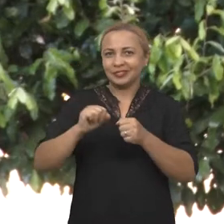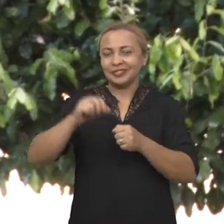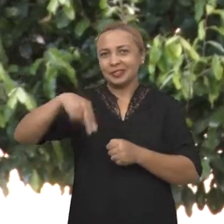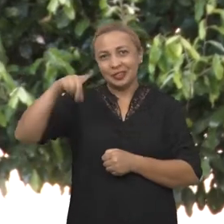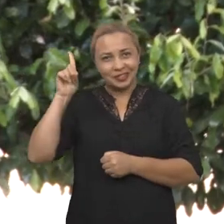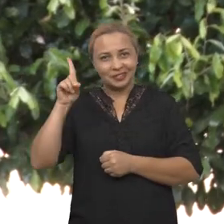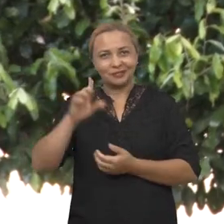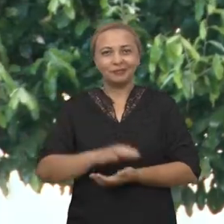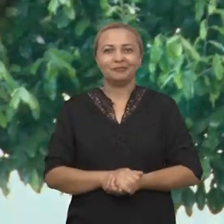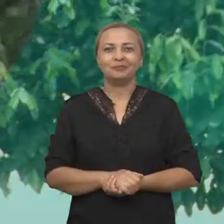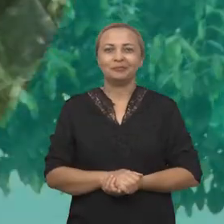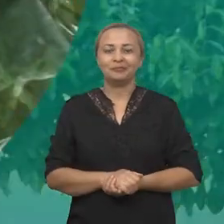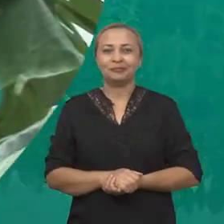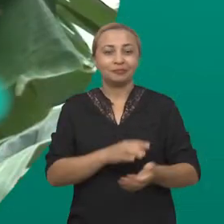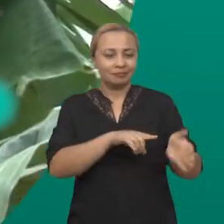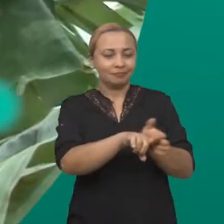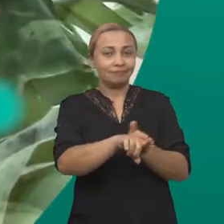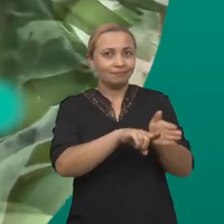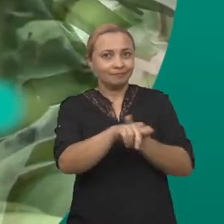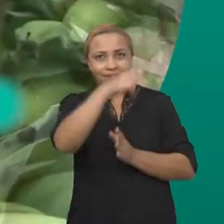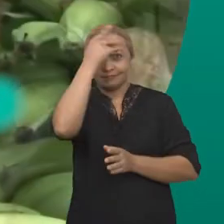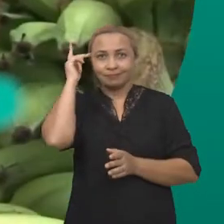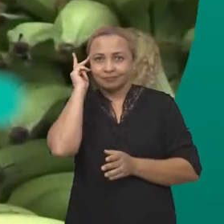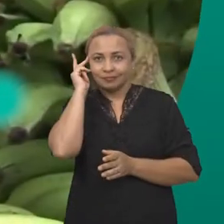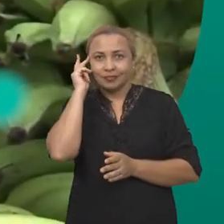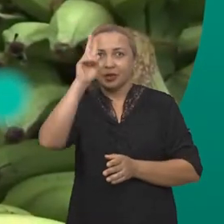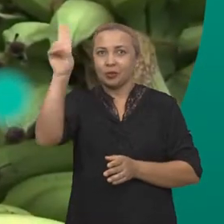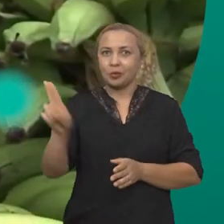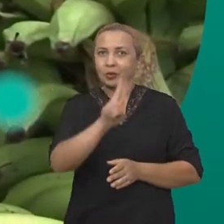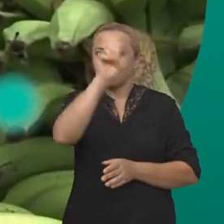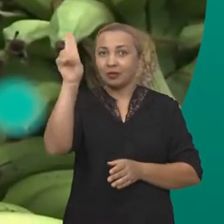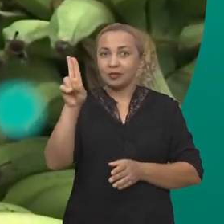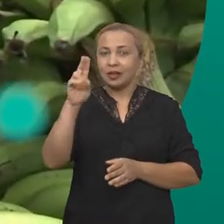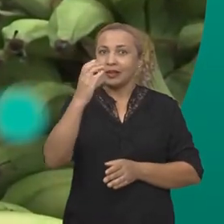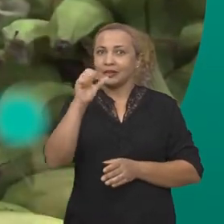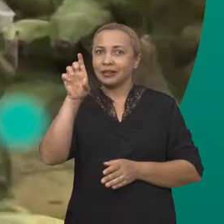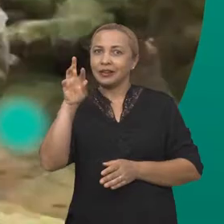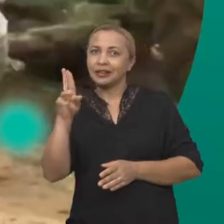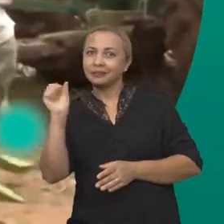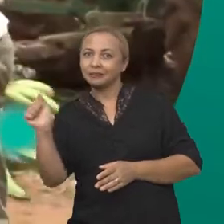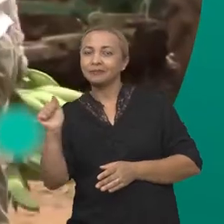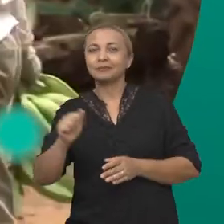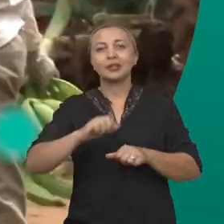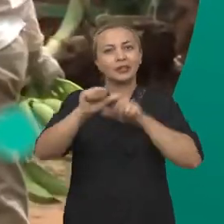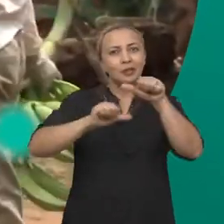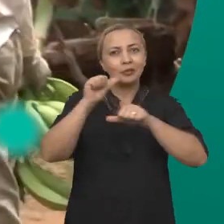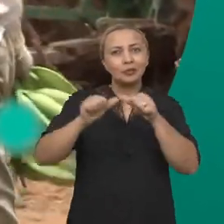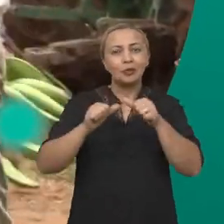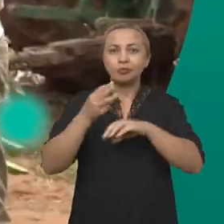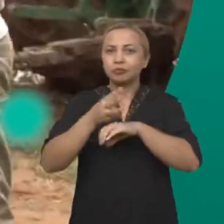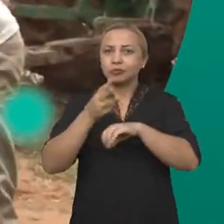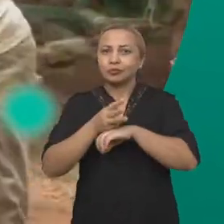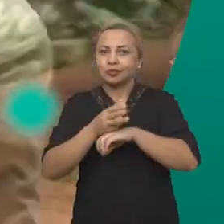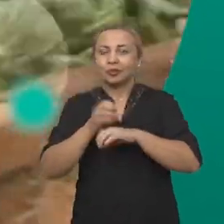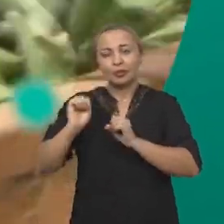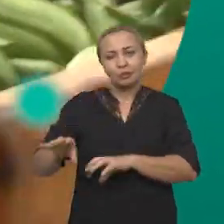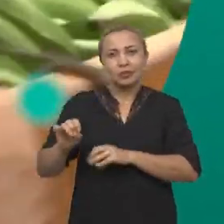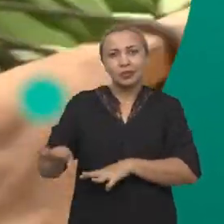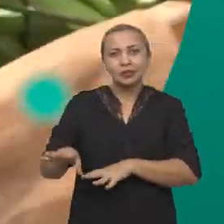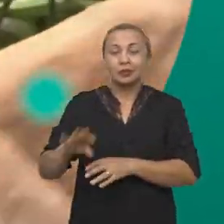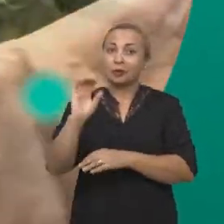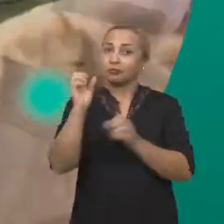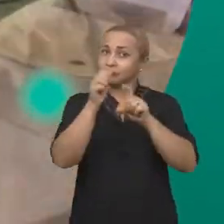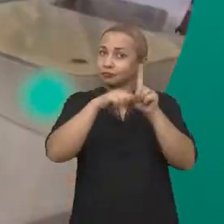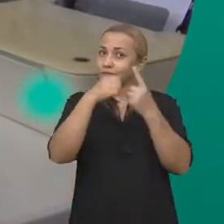sendo feita no Nordeste. Pesquisadores da Universidade Federal do Ceará desenvolvem um software que ajuda o